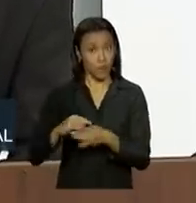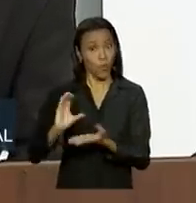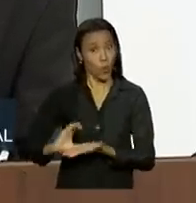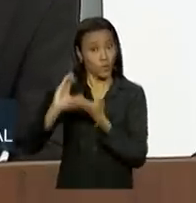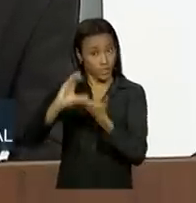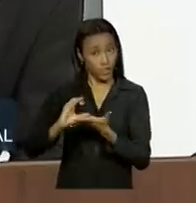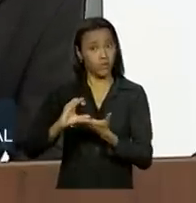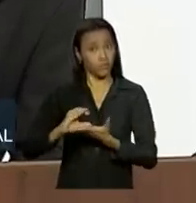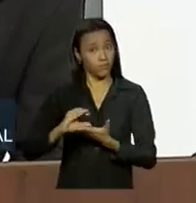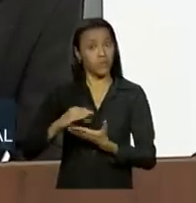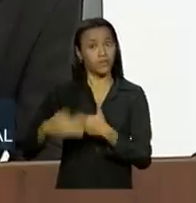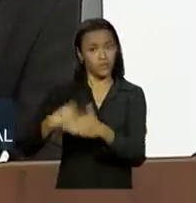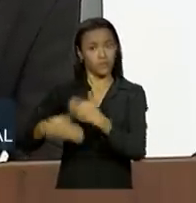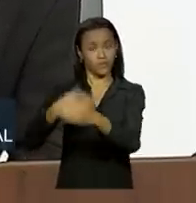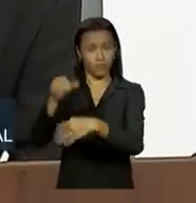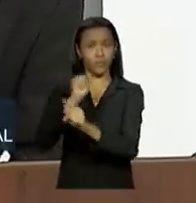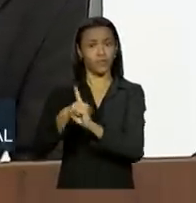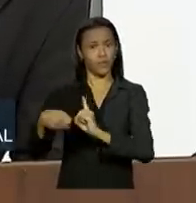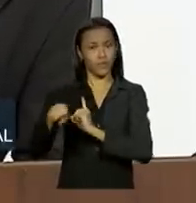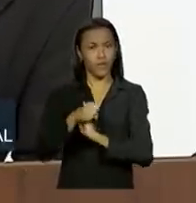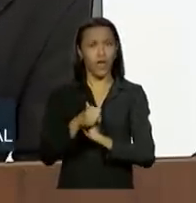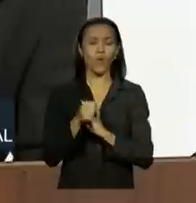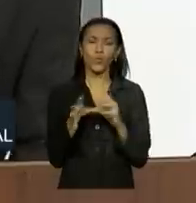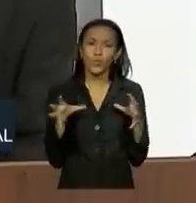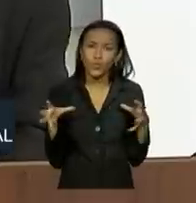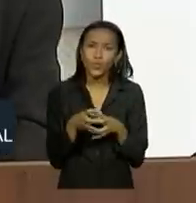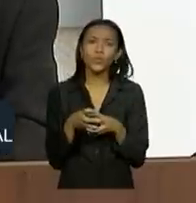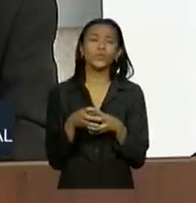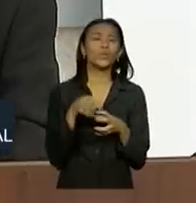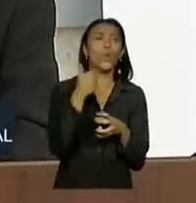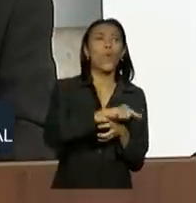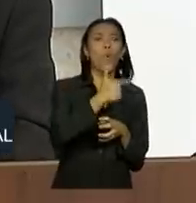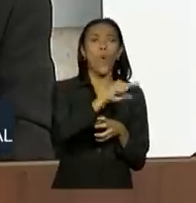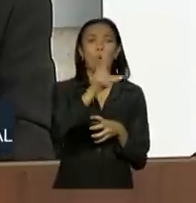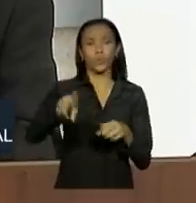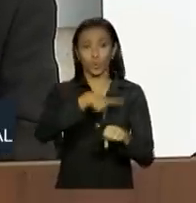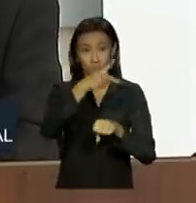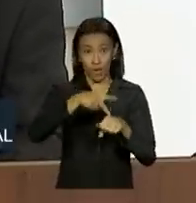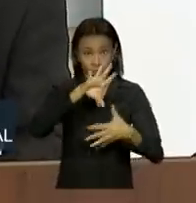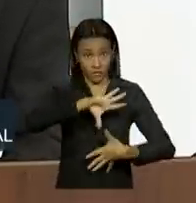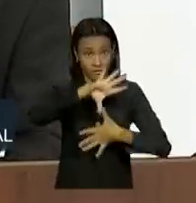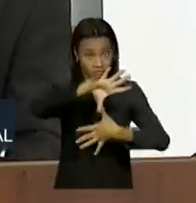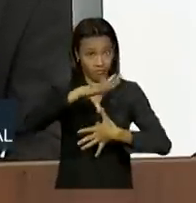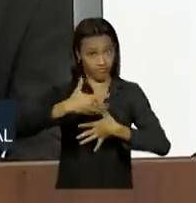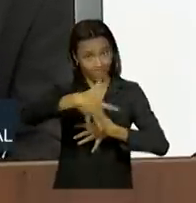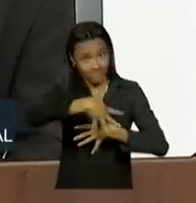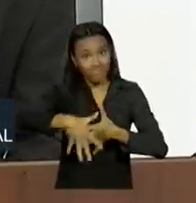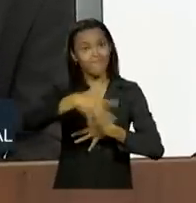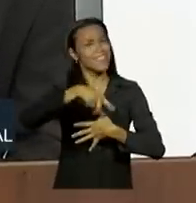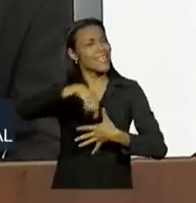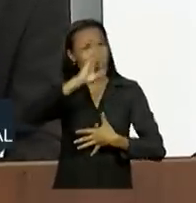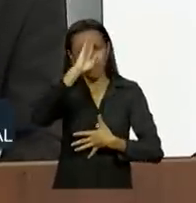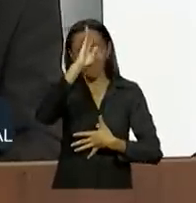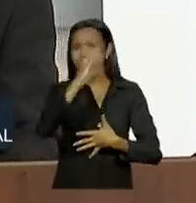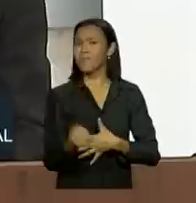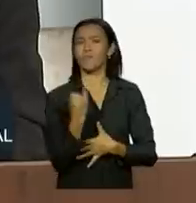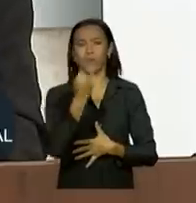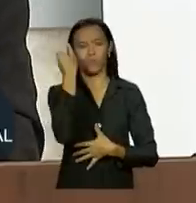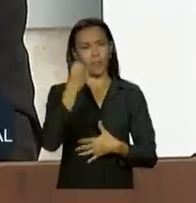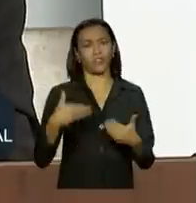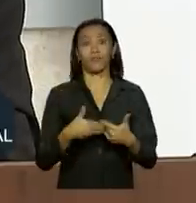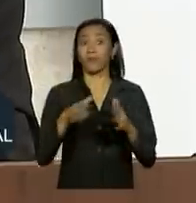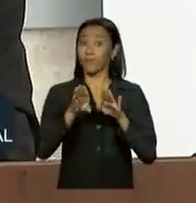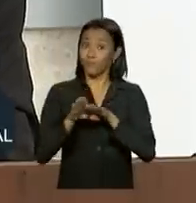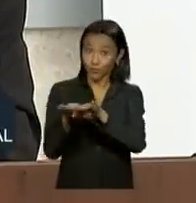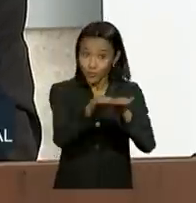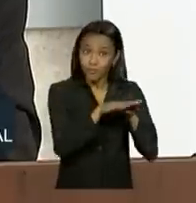Social, atuando junto com outros países da América Latina e do Caribe, que é fundamental para a democracia, fundamental